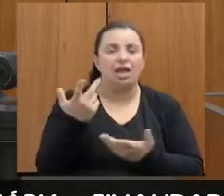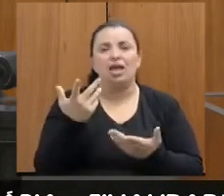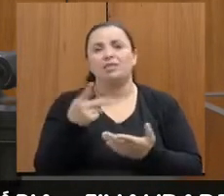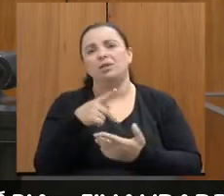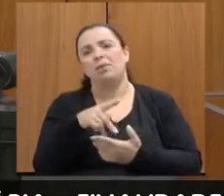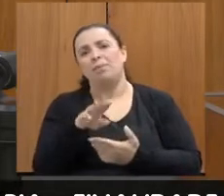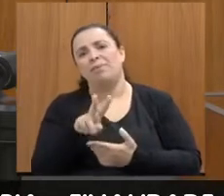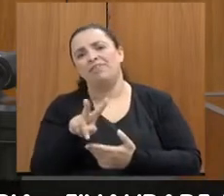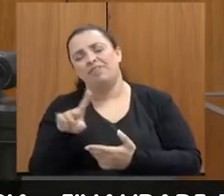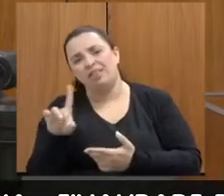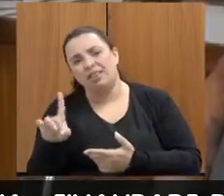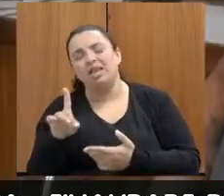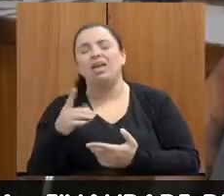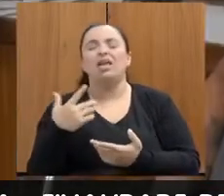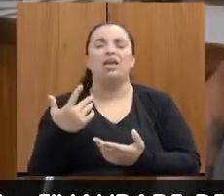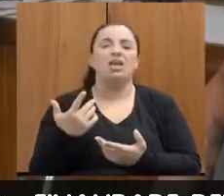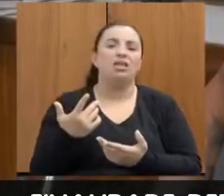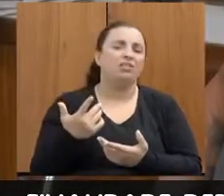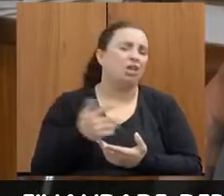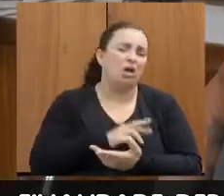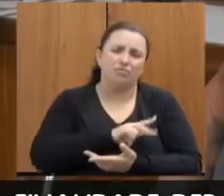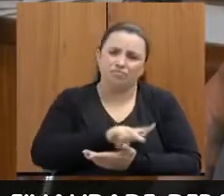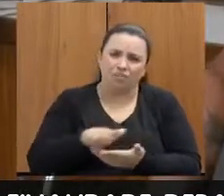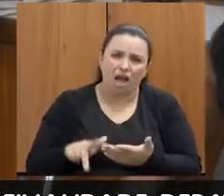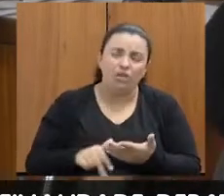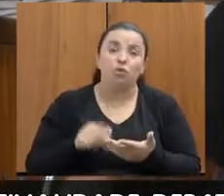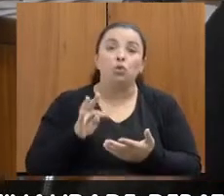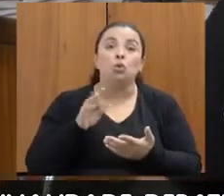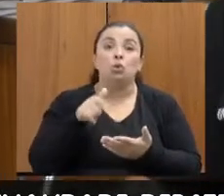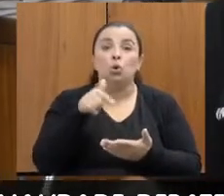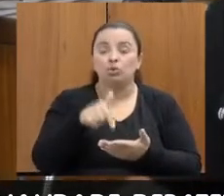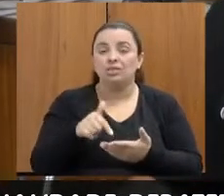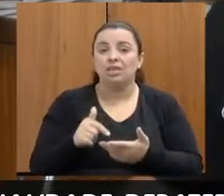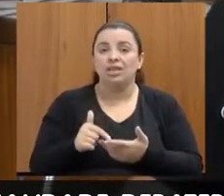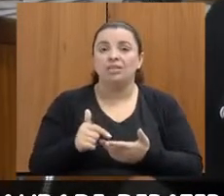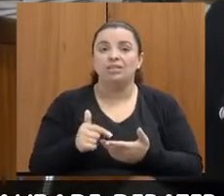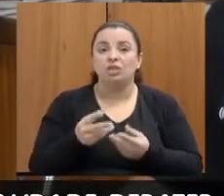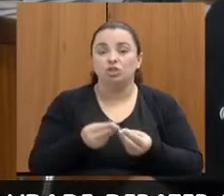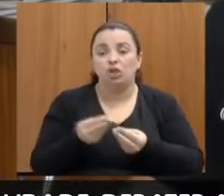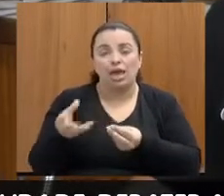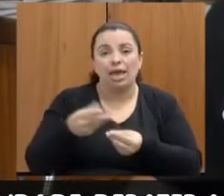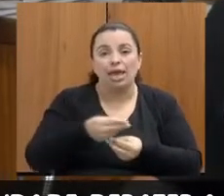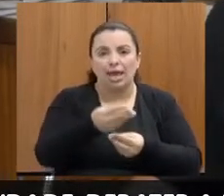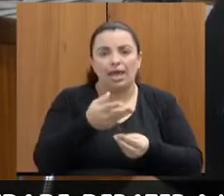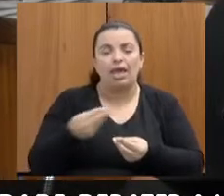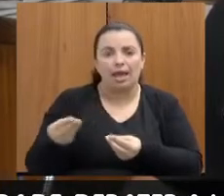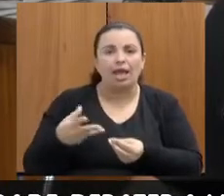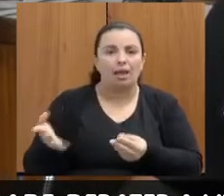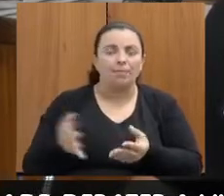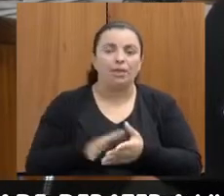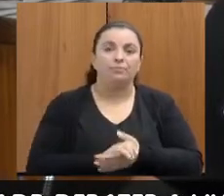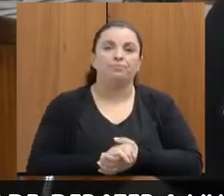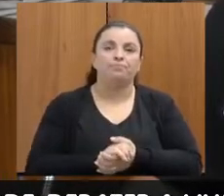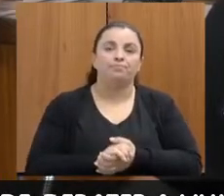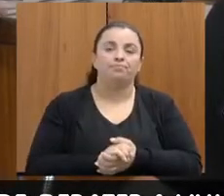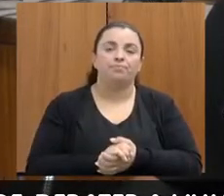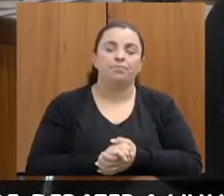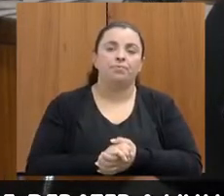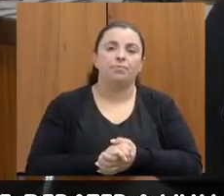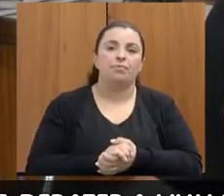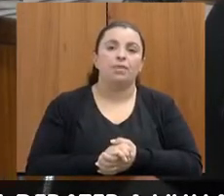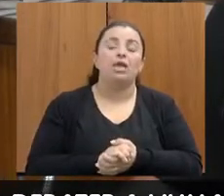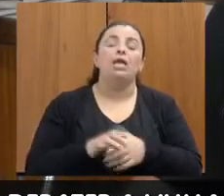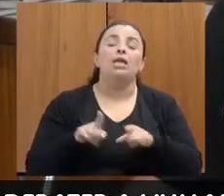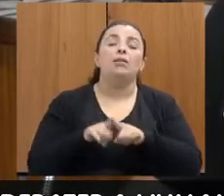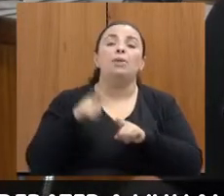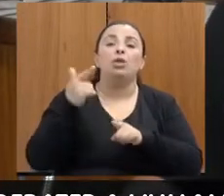a Patrulha de Prevenção à Violência Doméstica e tal. Então, todos esses serviços a gente faz o encaminhamento. E aí a gente tem um fluxo também diferente, que é o de baixo, nos casos da